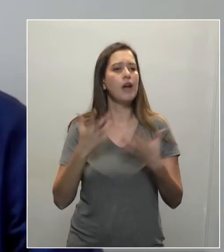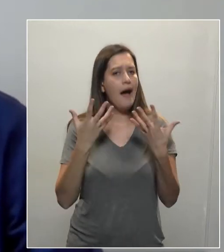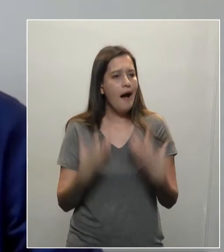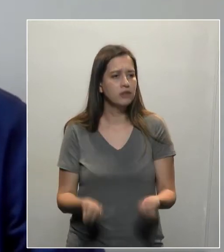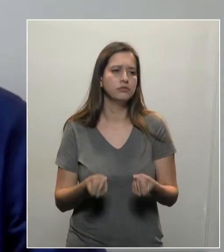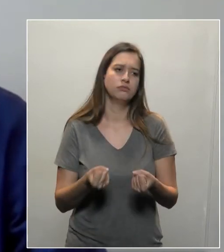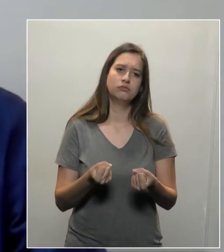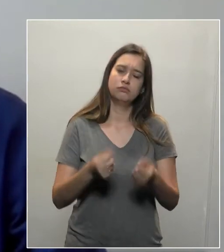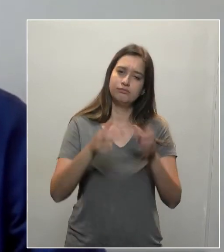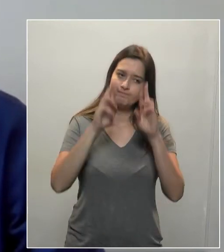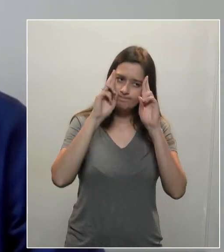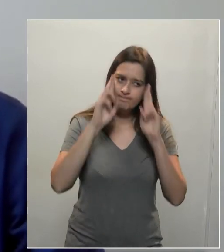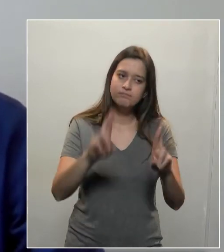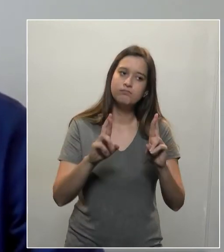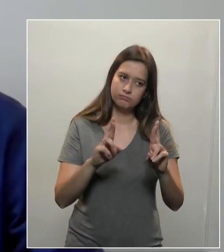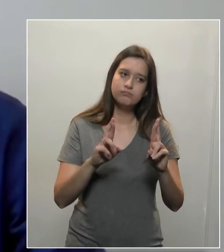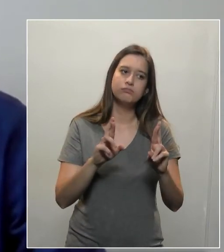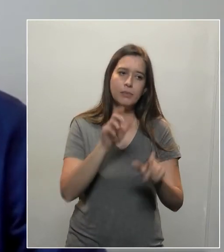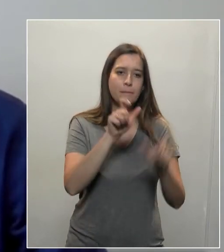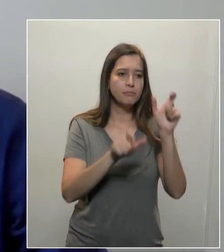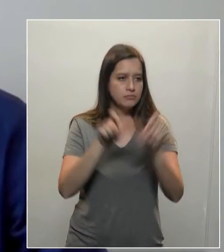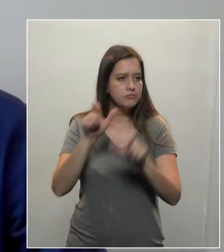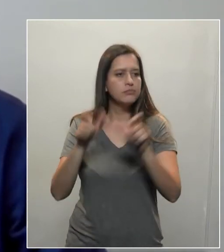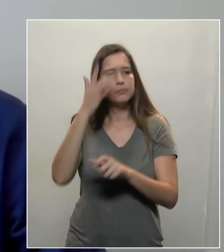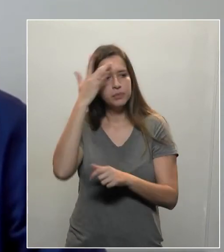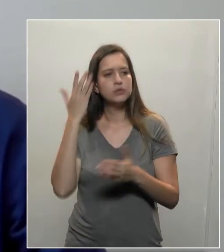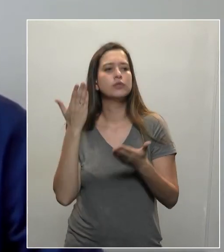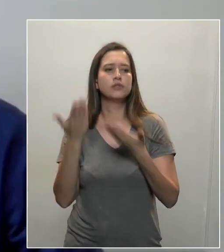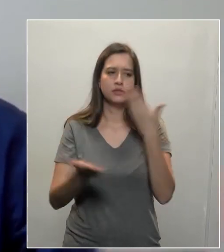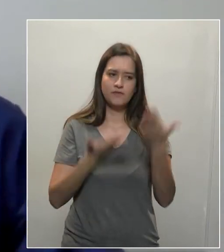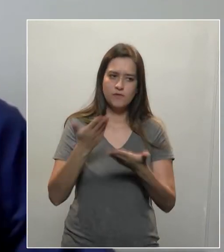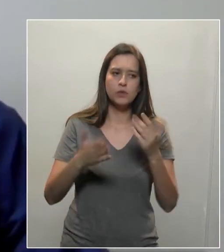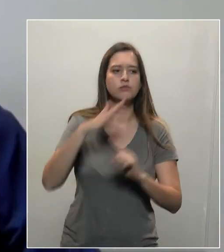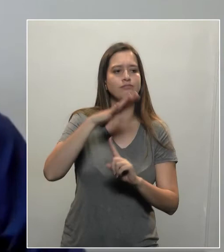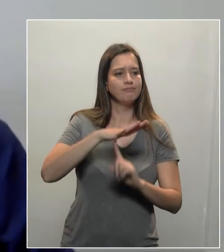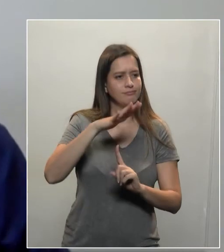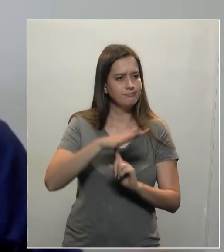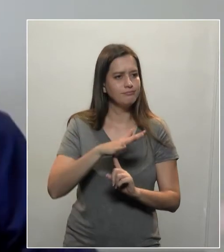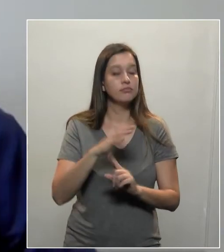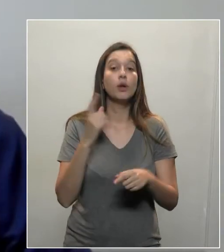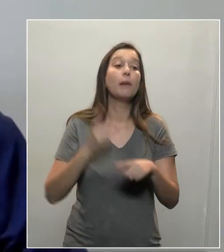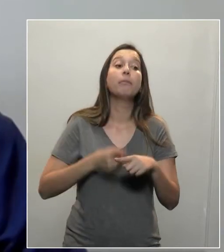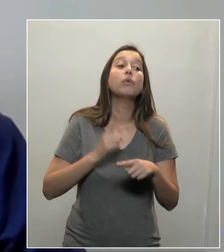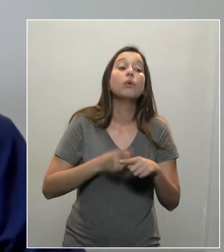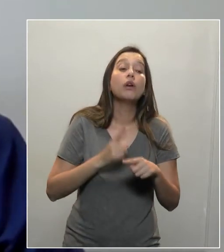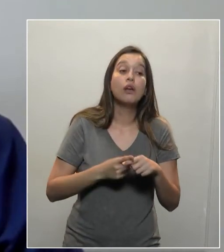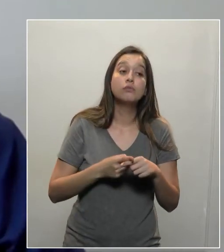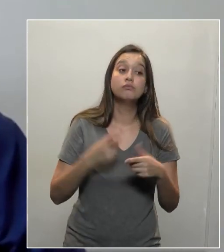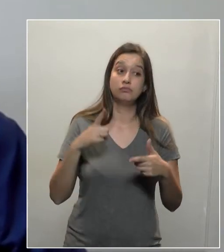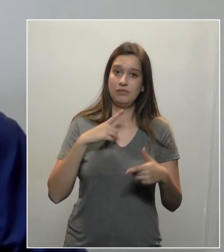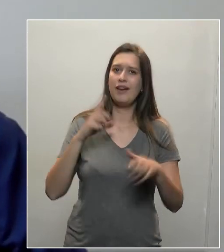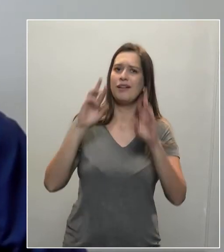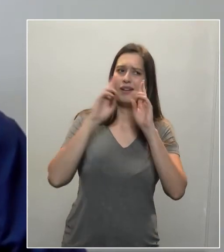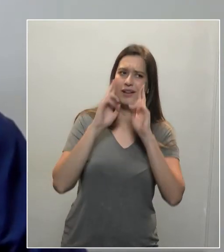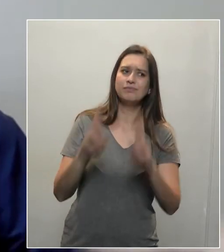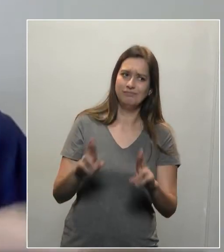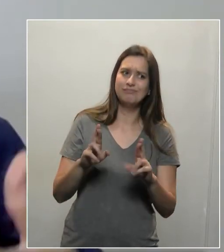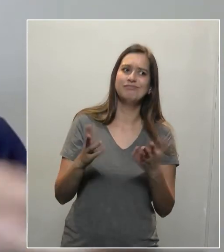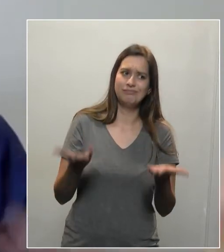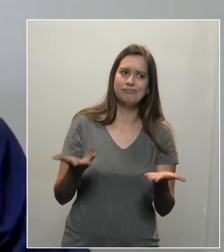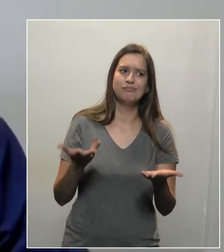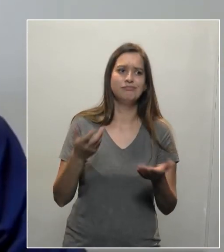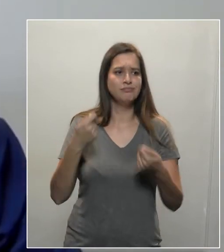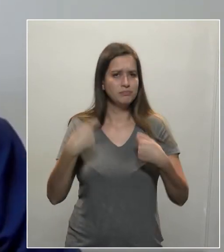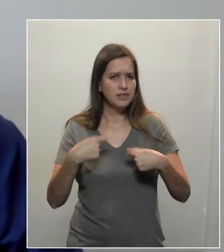o respeito que o servidor merece, porque isto é respeitar a população que é usuária do serviço público. Então,